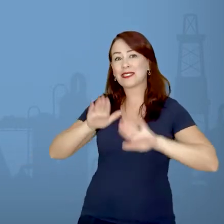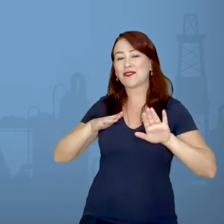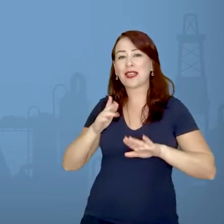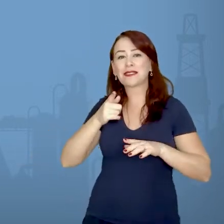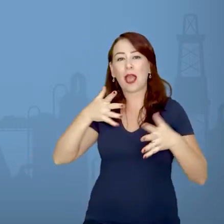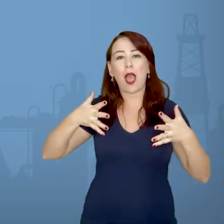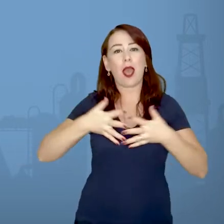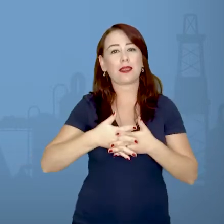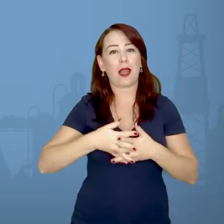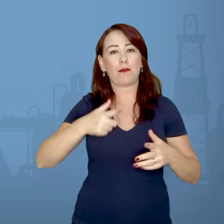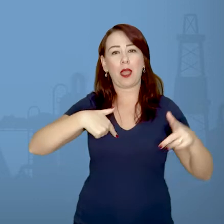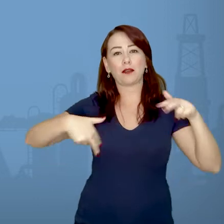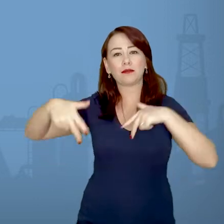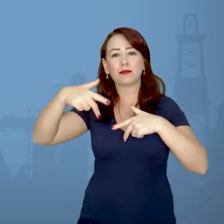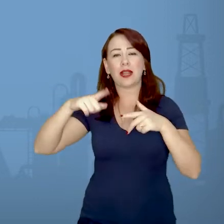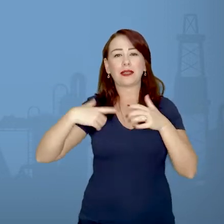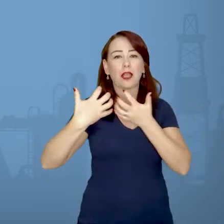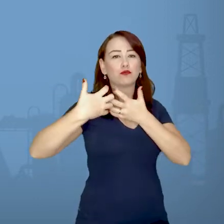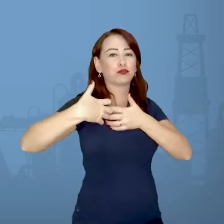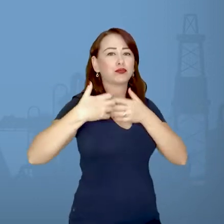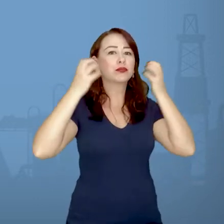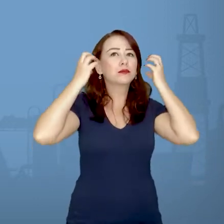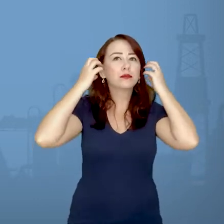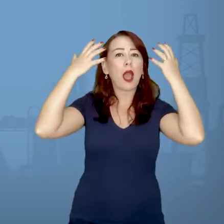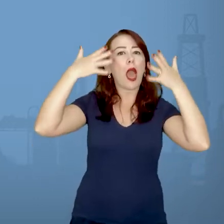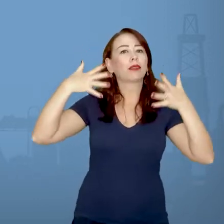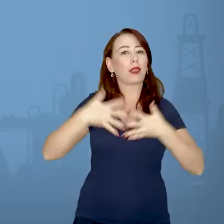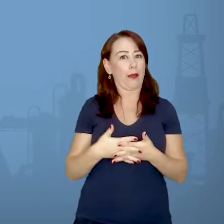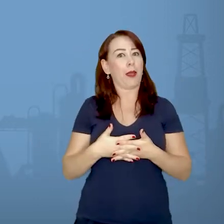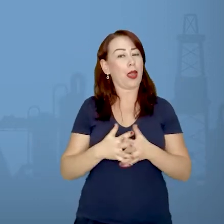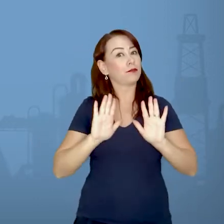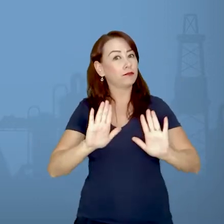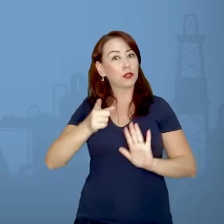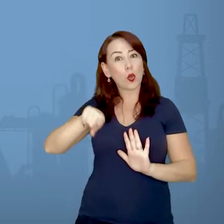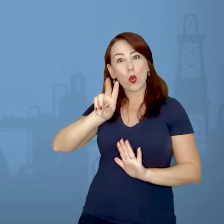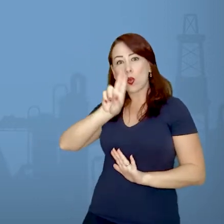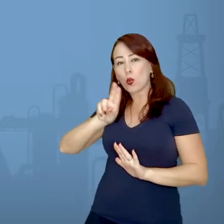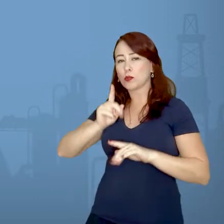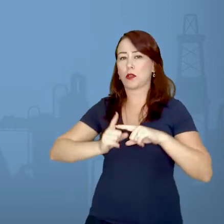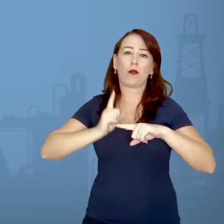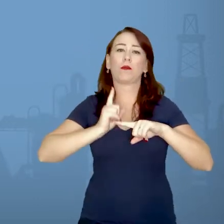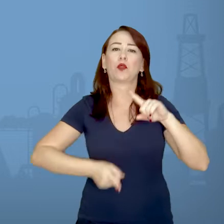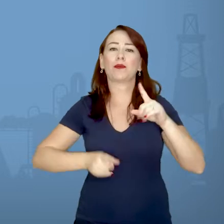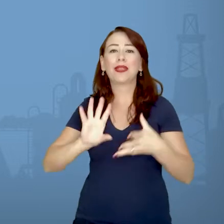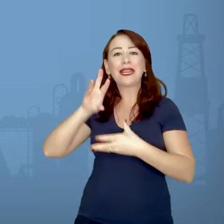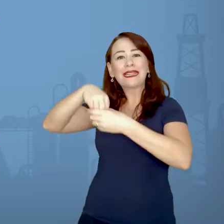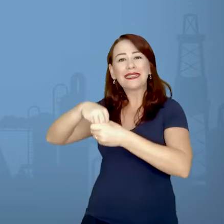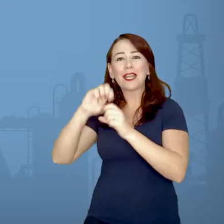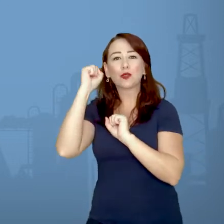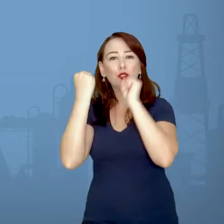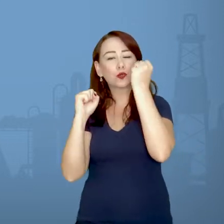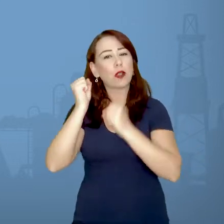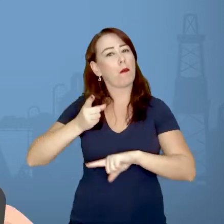possam interferir na eficiência do equipamento de proteção individual. A utilização deles é proibida nas áreas